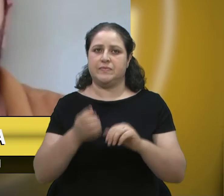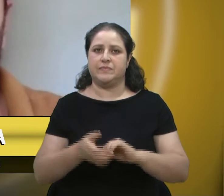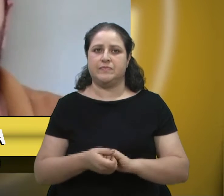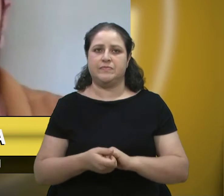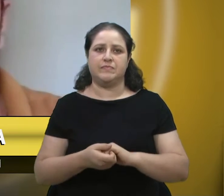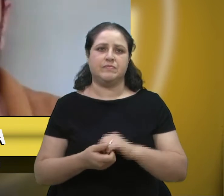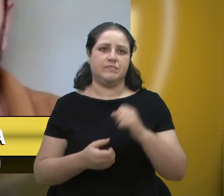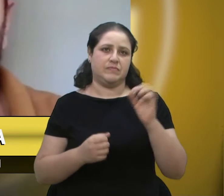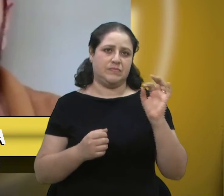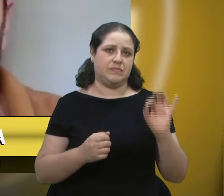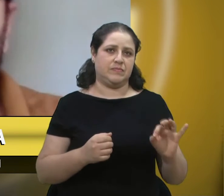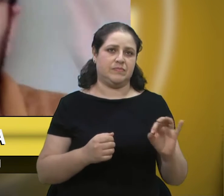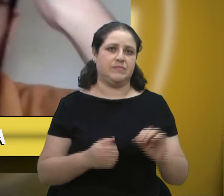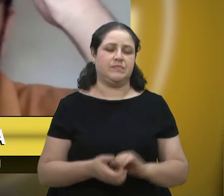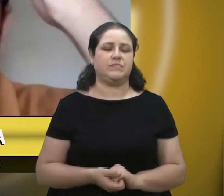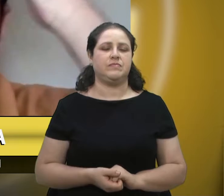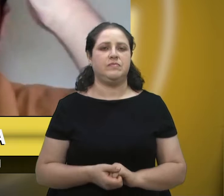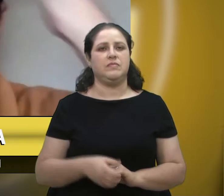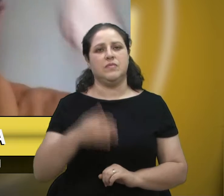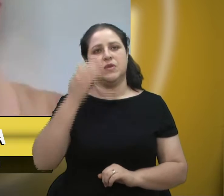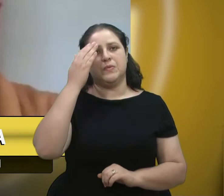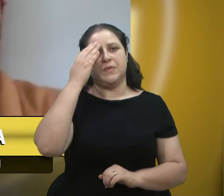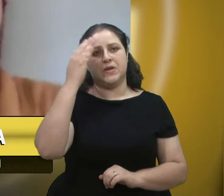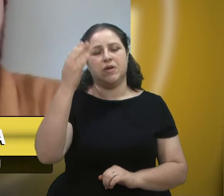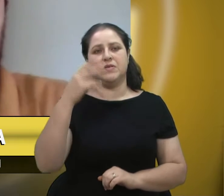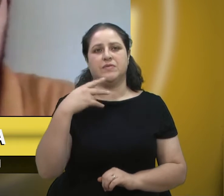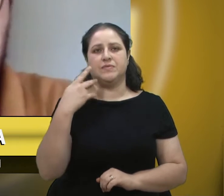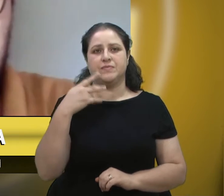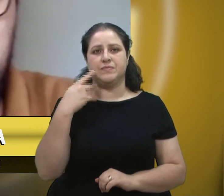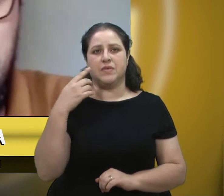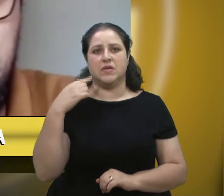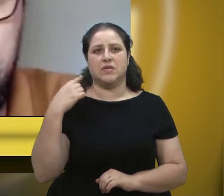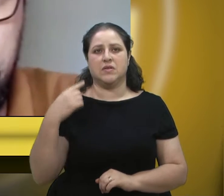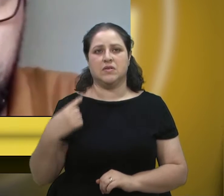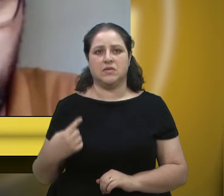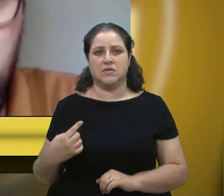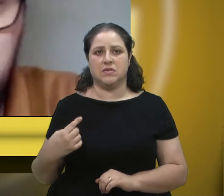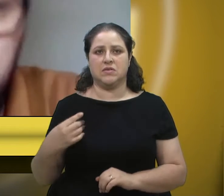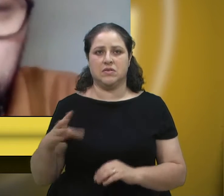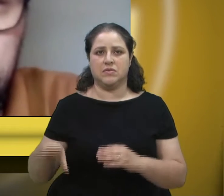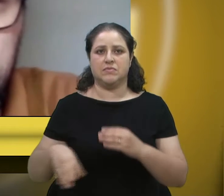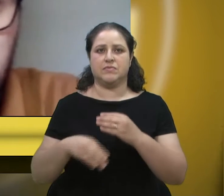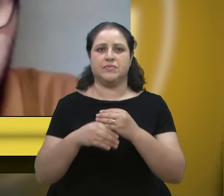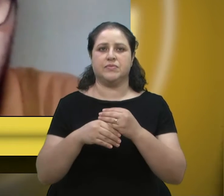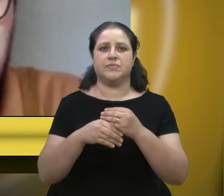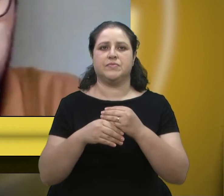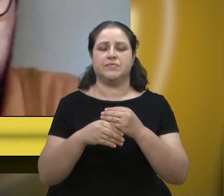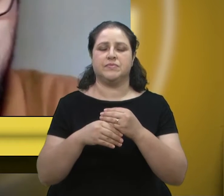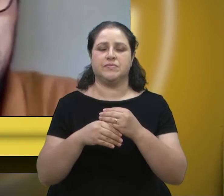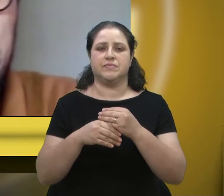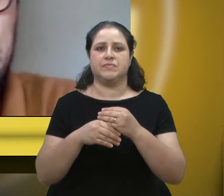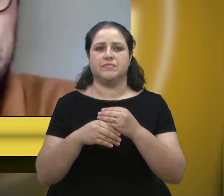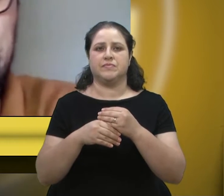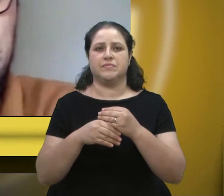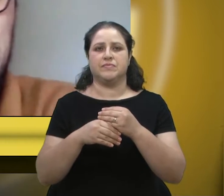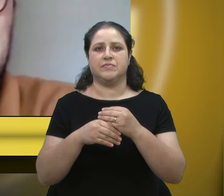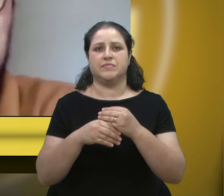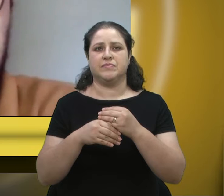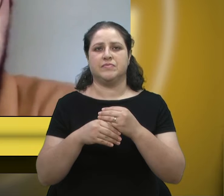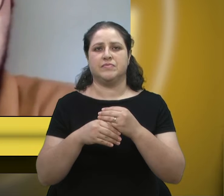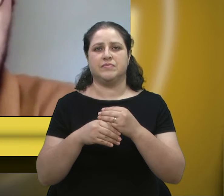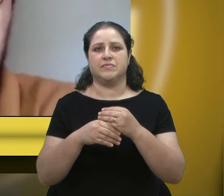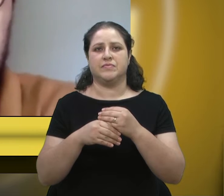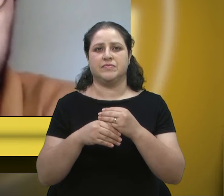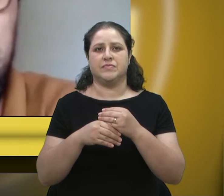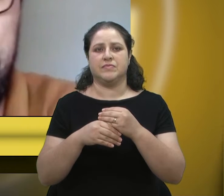vereadora Denise, corroboro as suas palavras, né, a todos, eu coloquei na palavra da, na